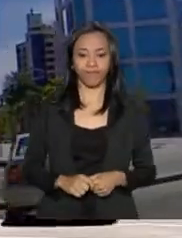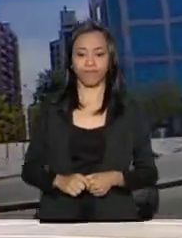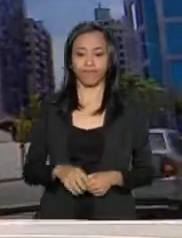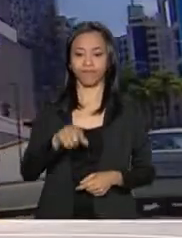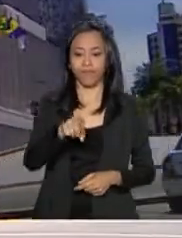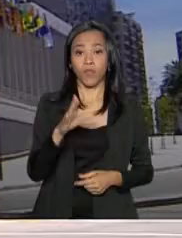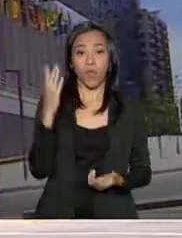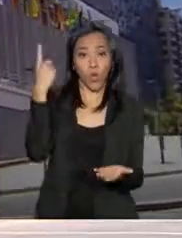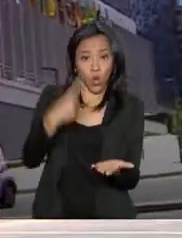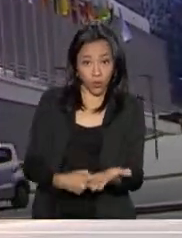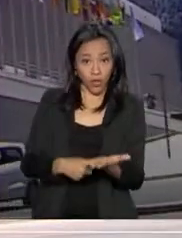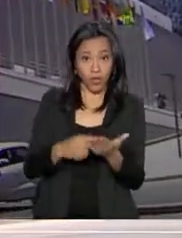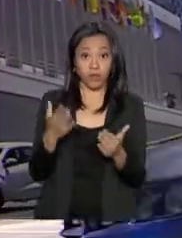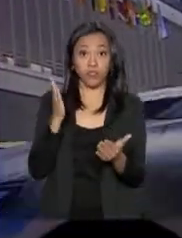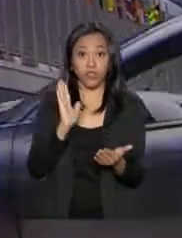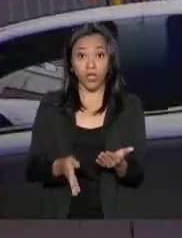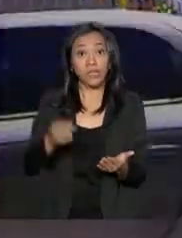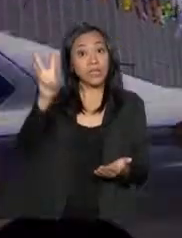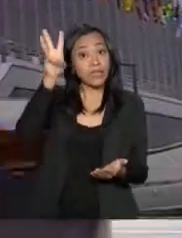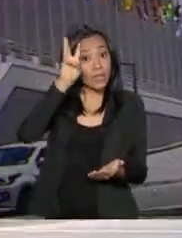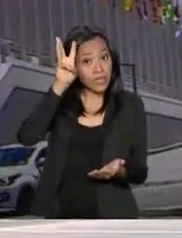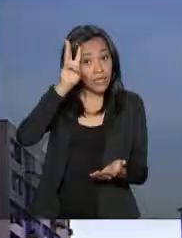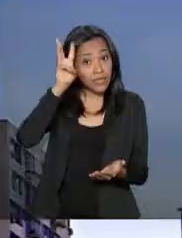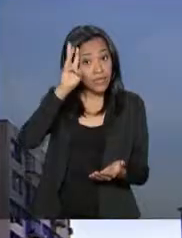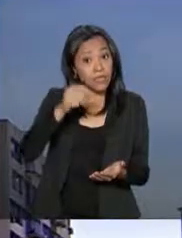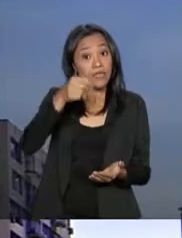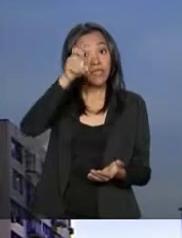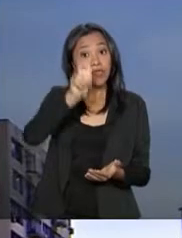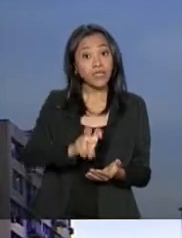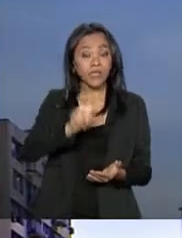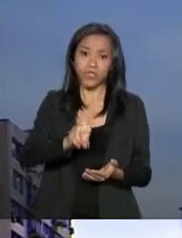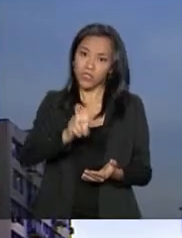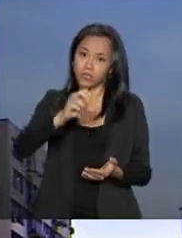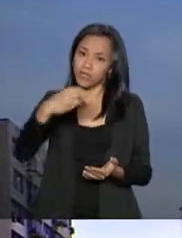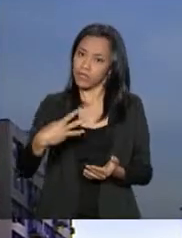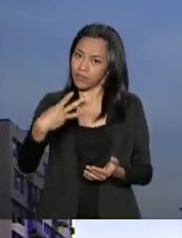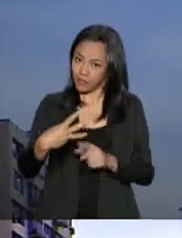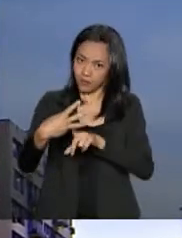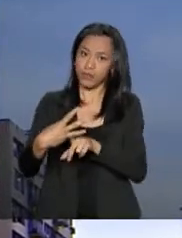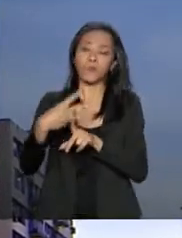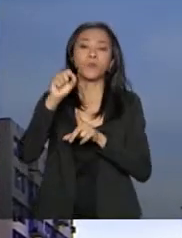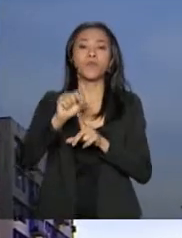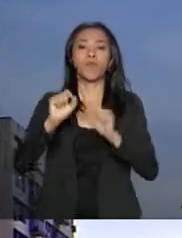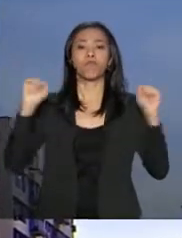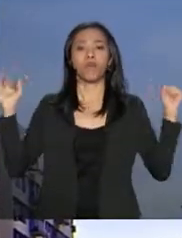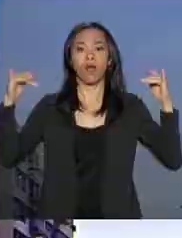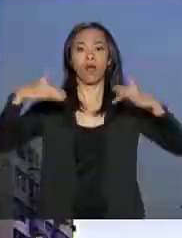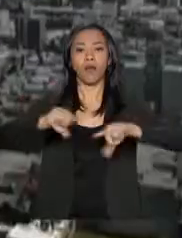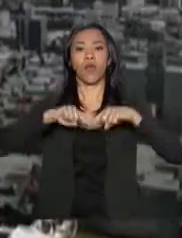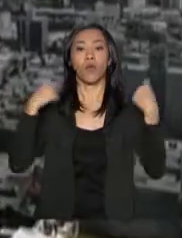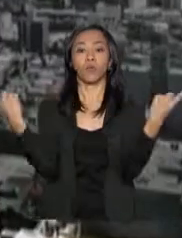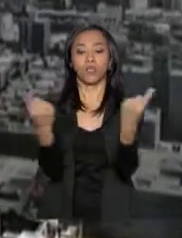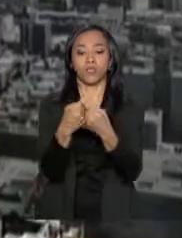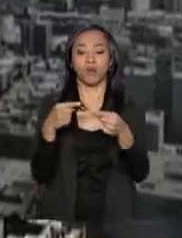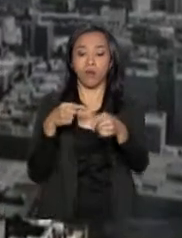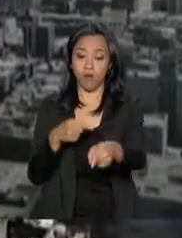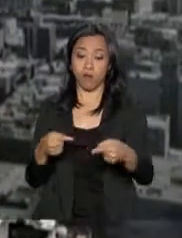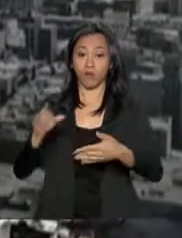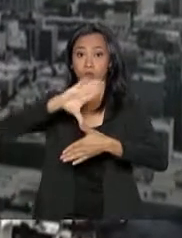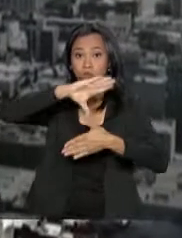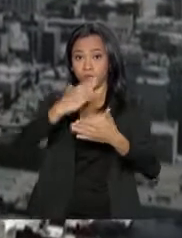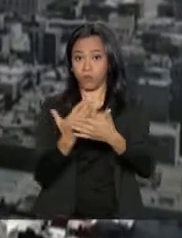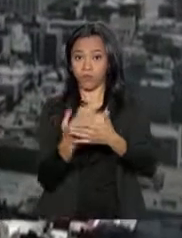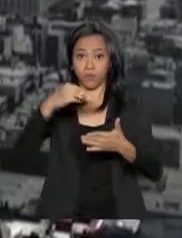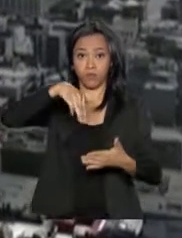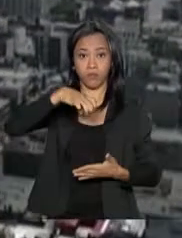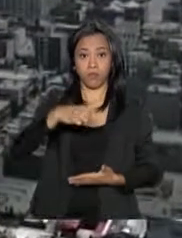Marcada para esta terça-feira, a 53ª Cúpula de Chefes de Estado do Mercosul deve focar as negociações